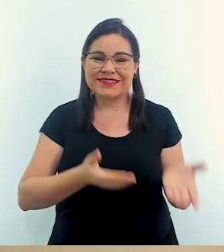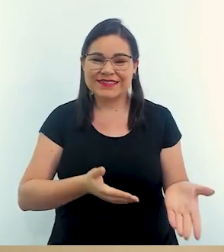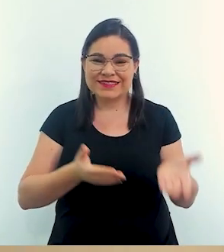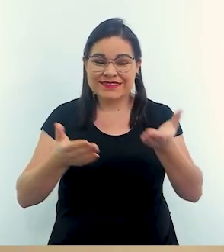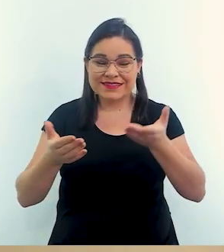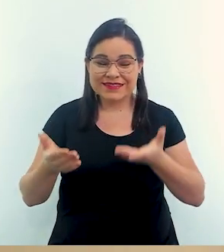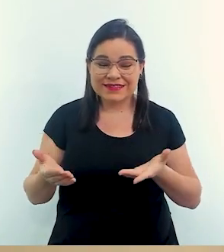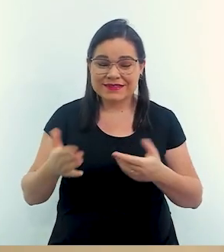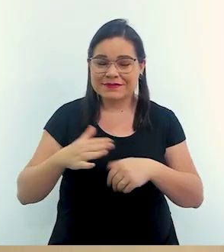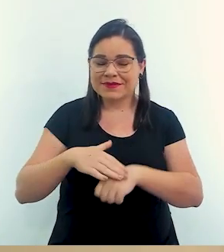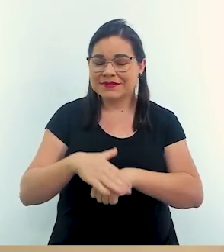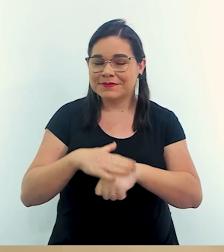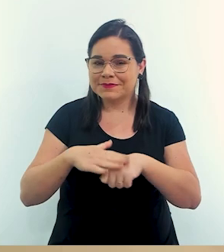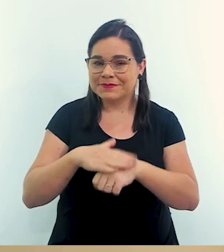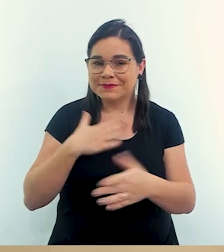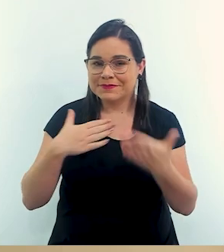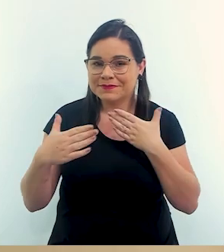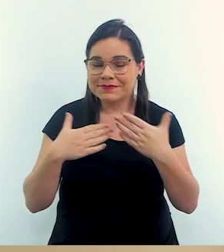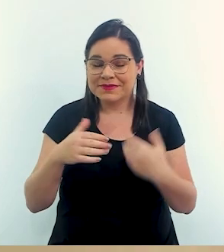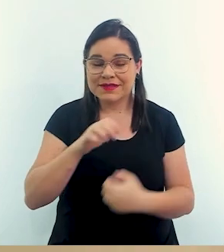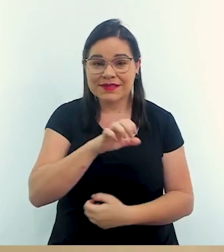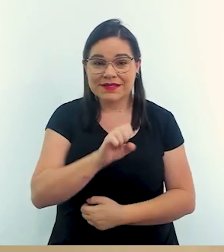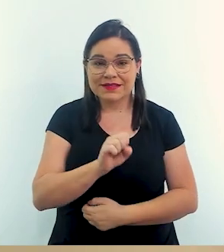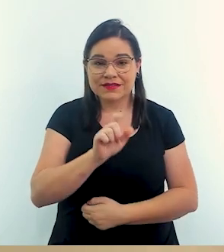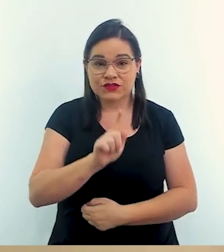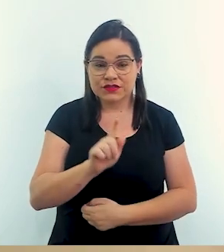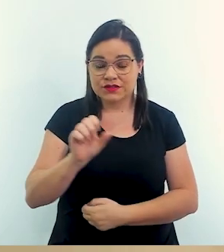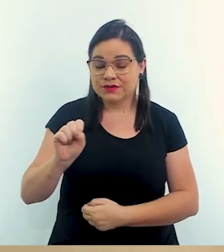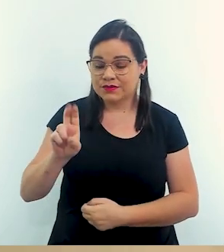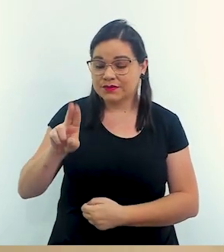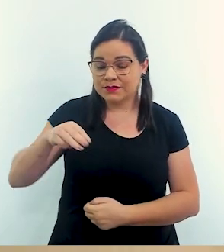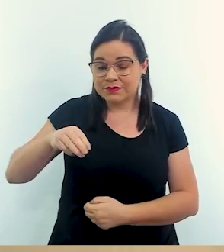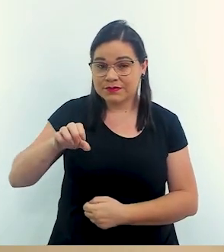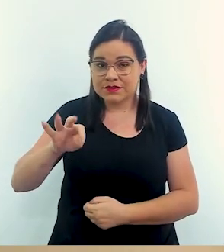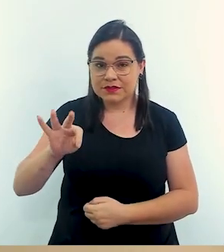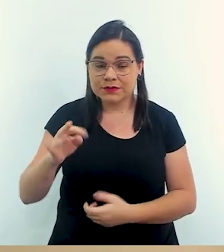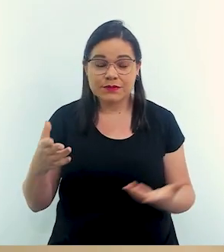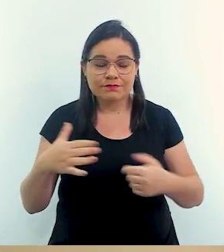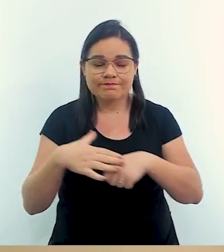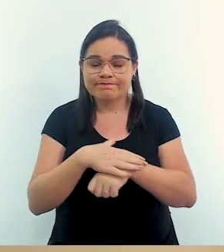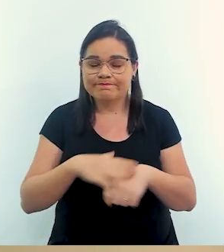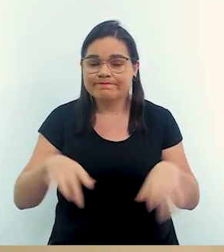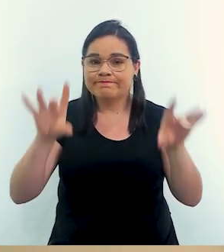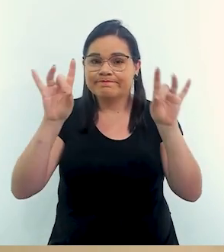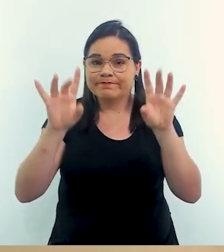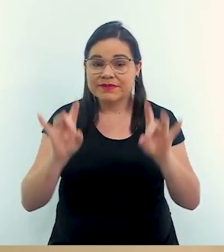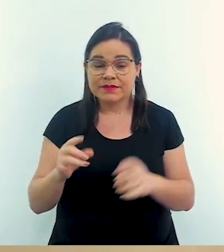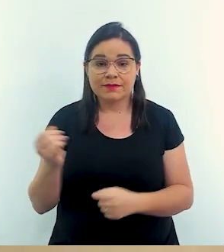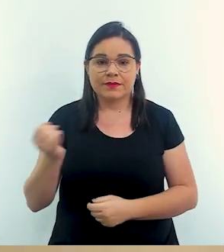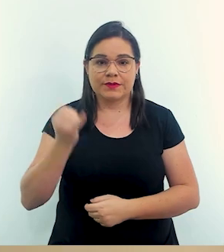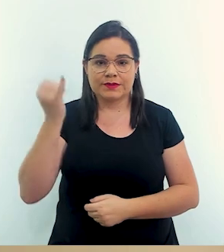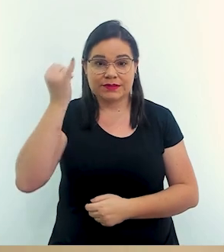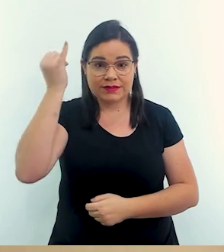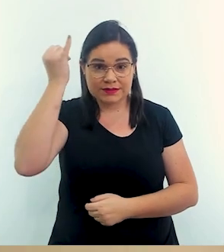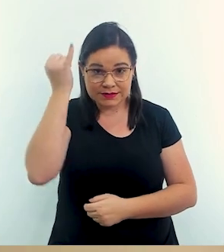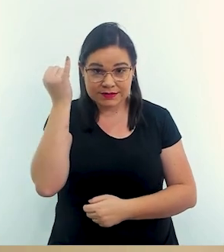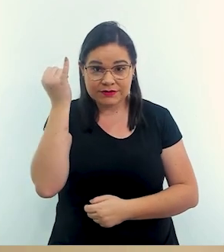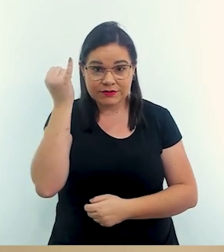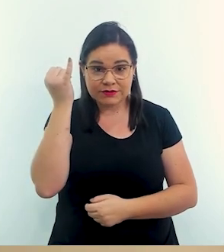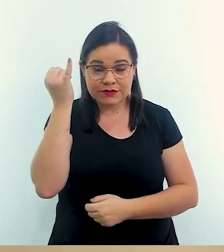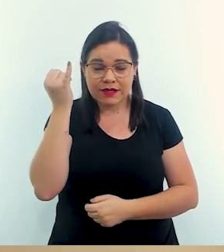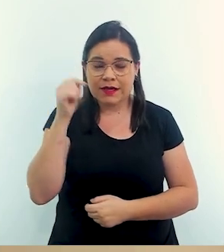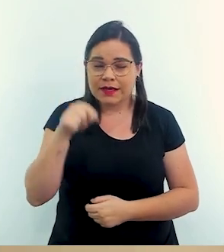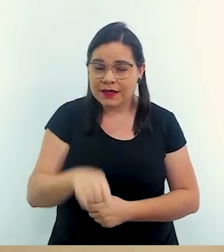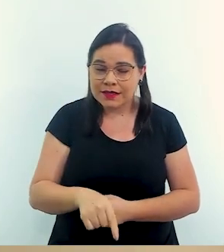-vindos, bem-vindas a mais um Papo do ESG Summit. Hoje a gente tem uma conversa muito especial, muito importante, não que as demais não